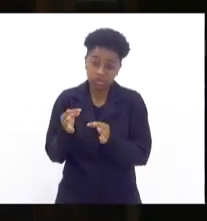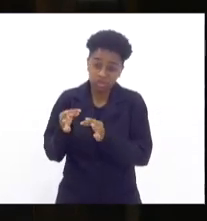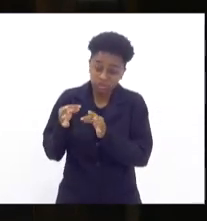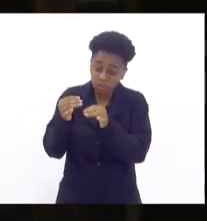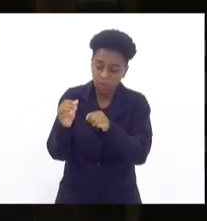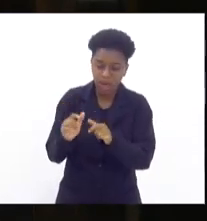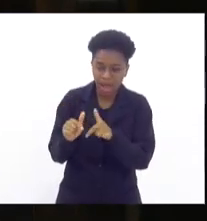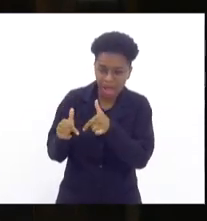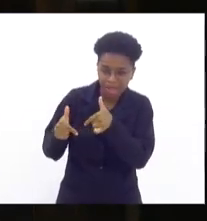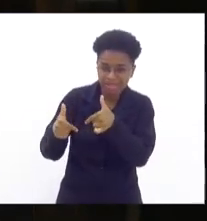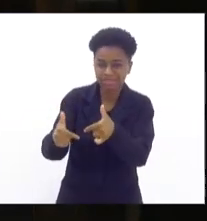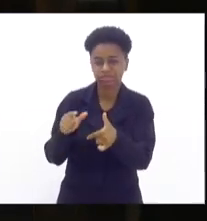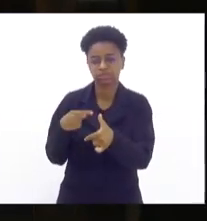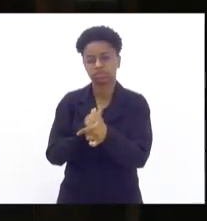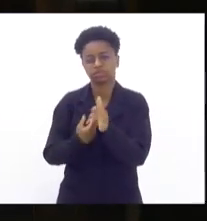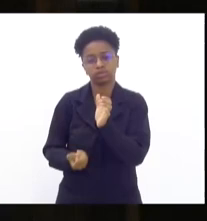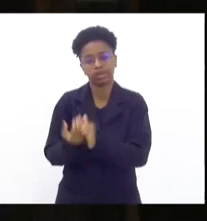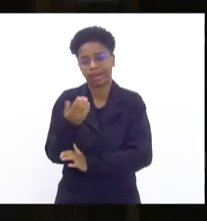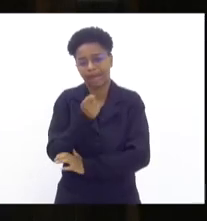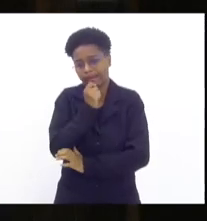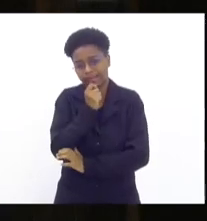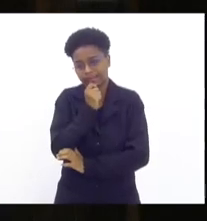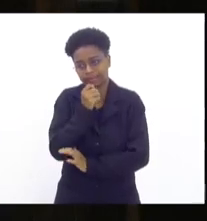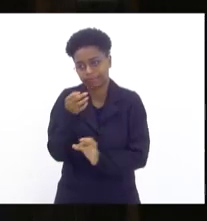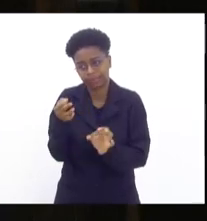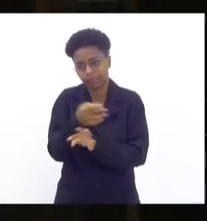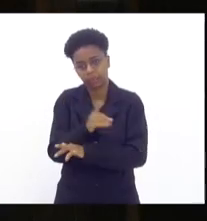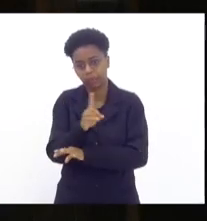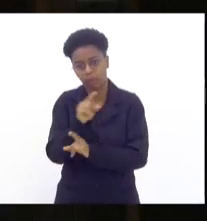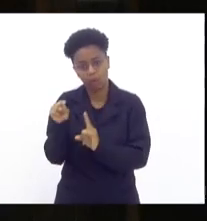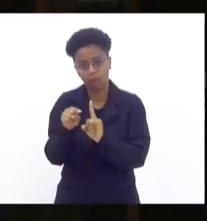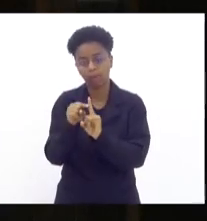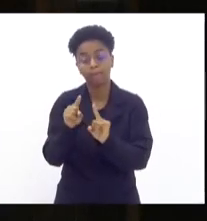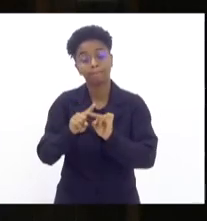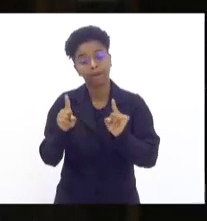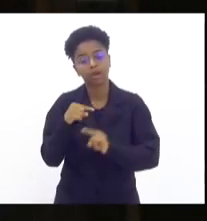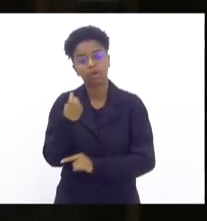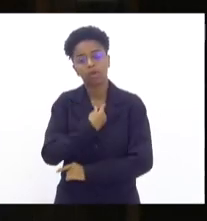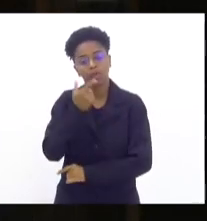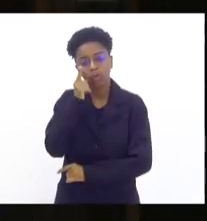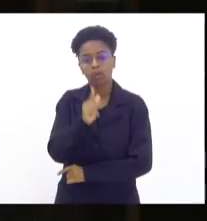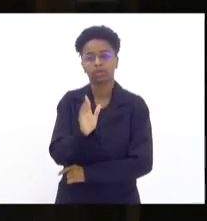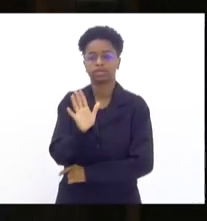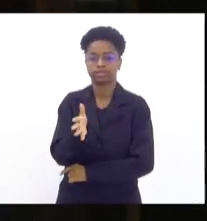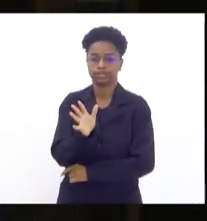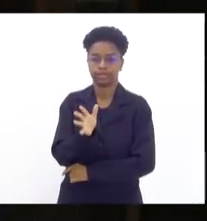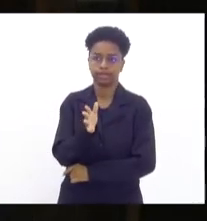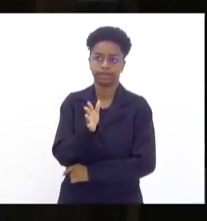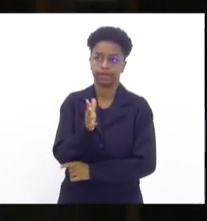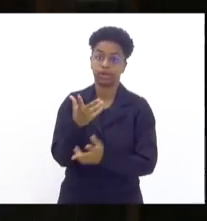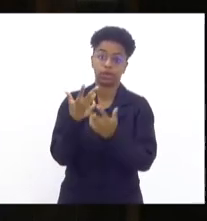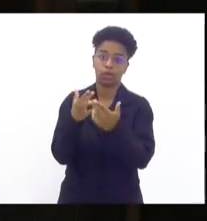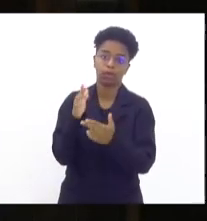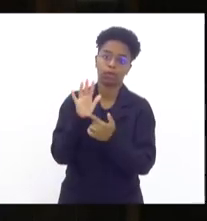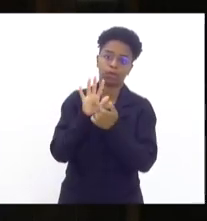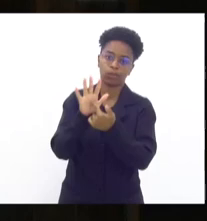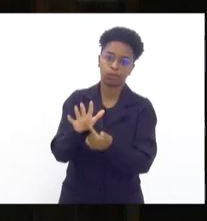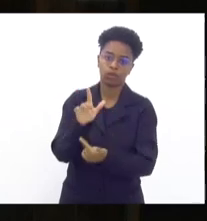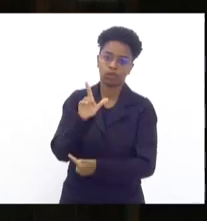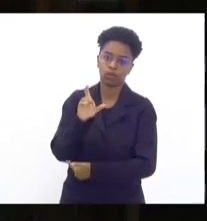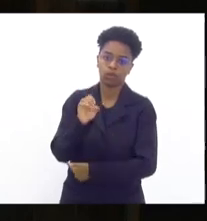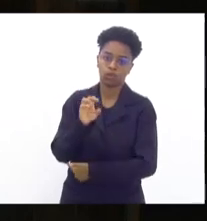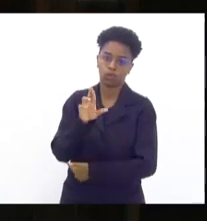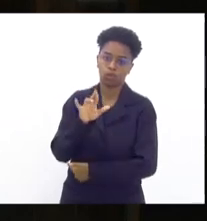nós implementamos ainda não atingiram os seus objetivos, mas nós já conseguimos ter, como foi mostrado pelo comandante Lourival,